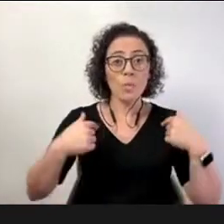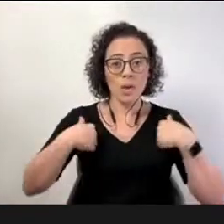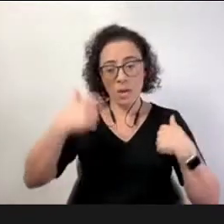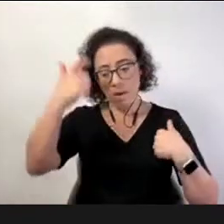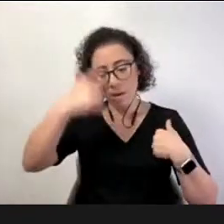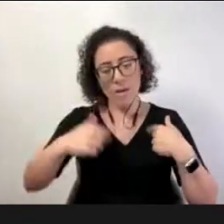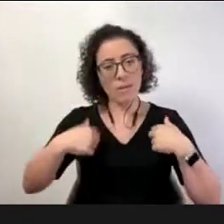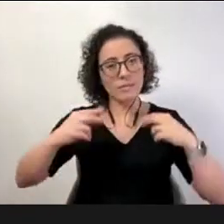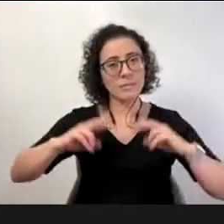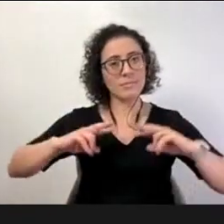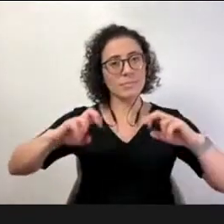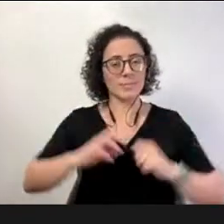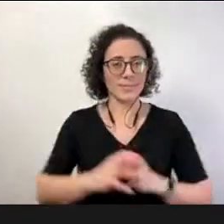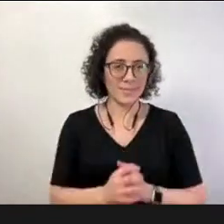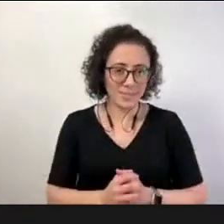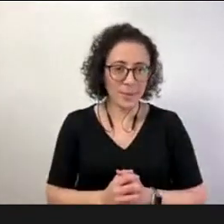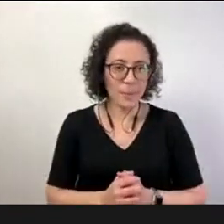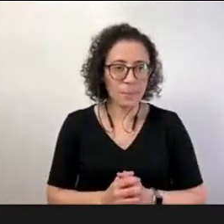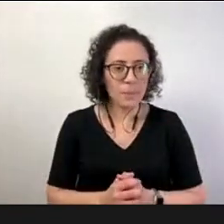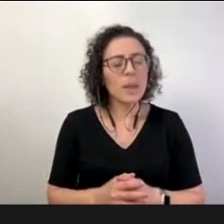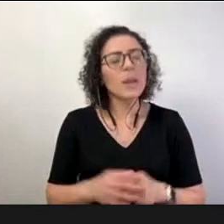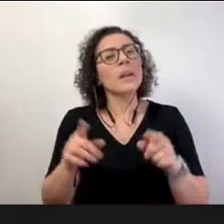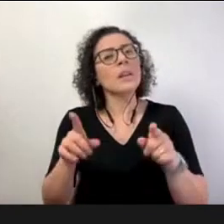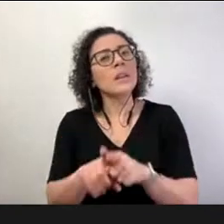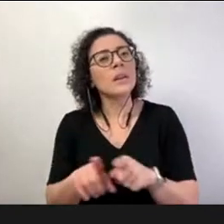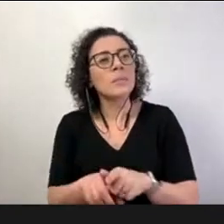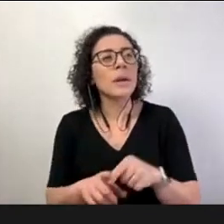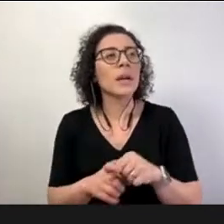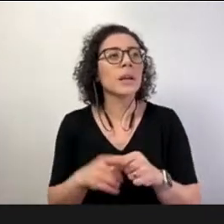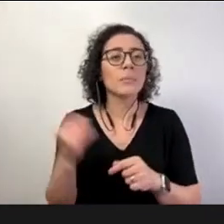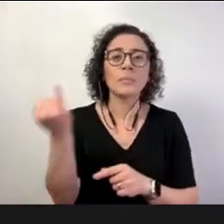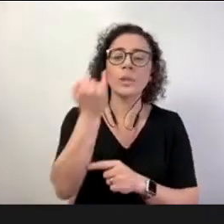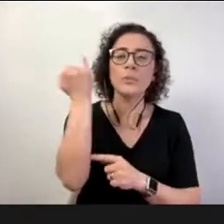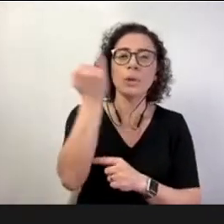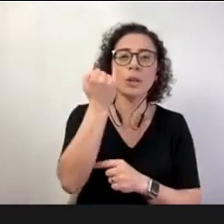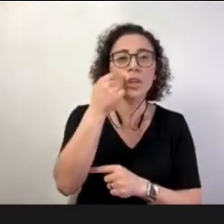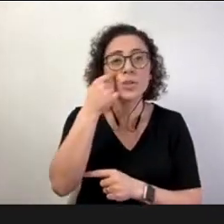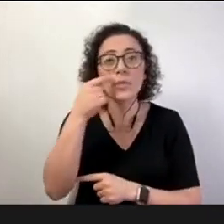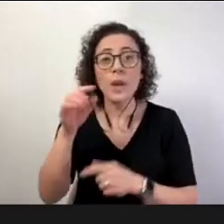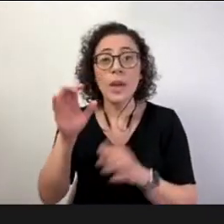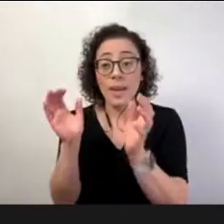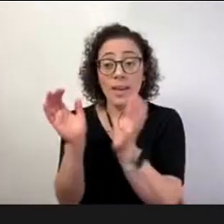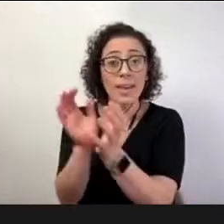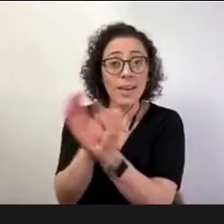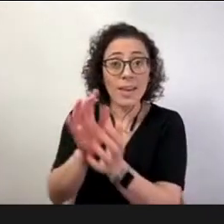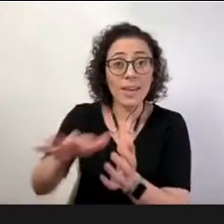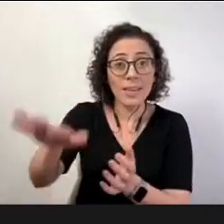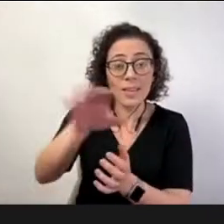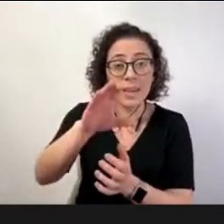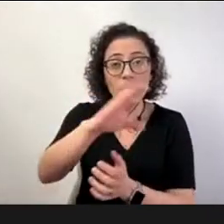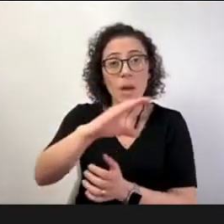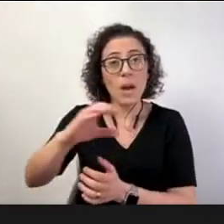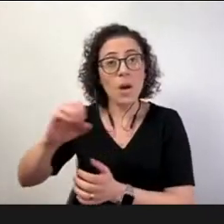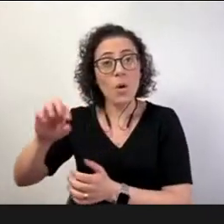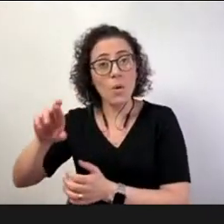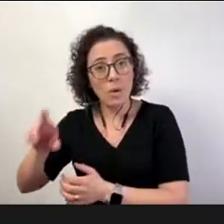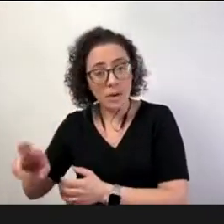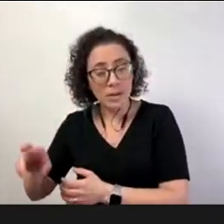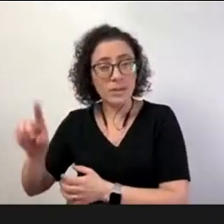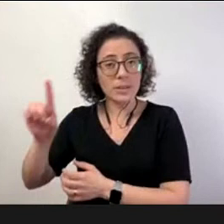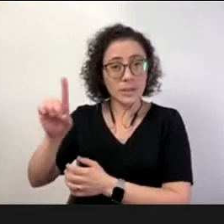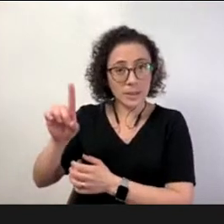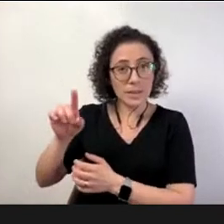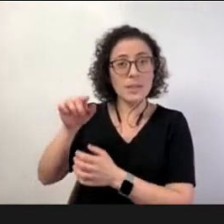olhar pra equipe de coordenação pedagógica a partir daquilo que nós devemos e queremos ser enquanto exemplos pros nossos